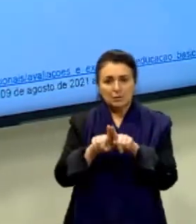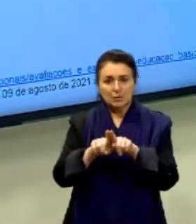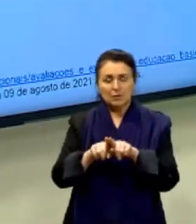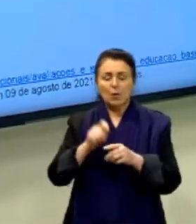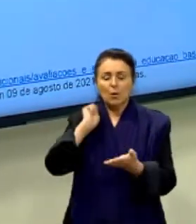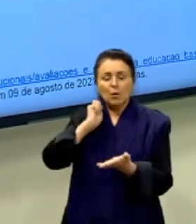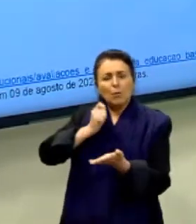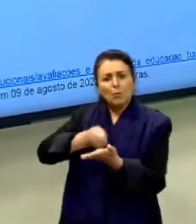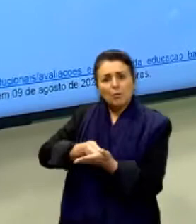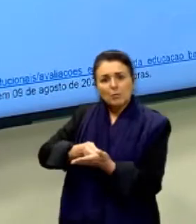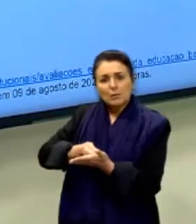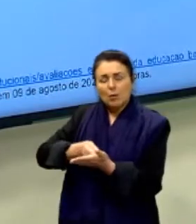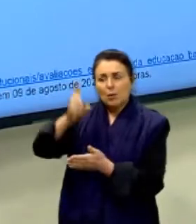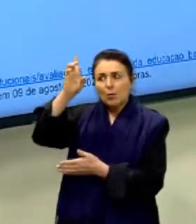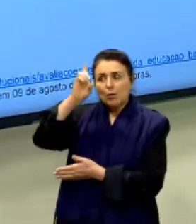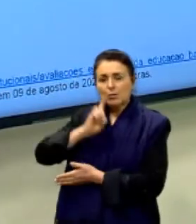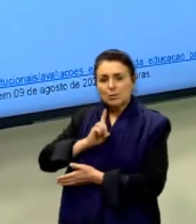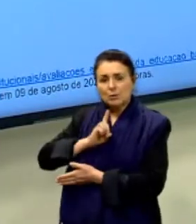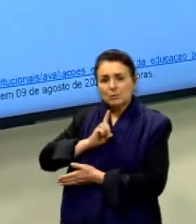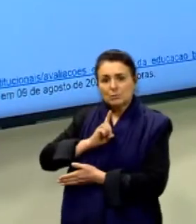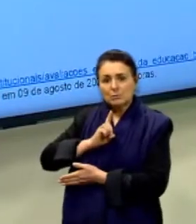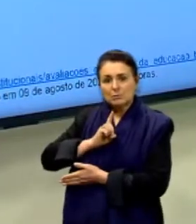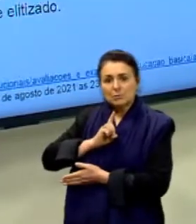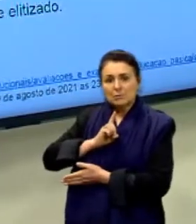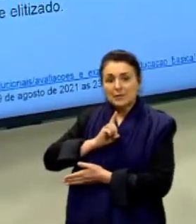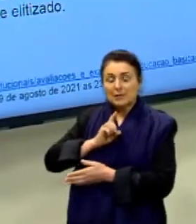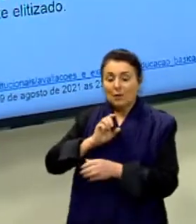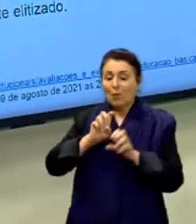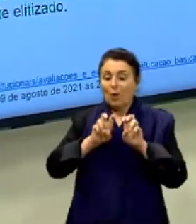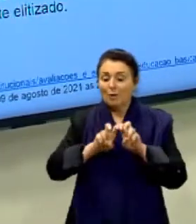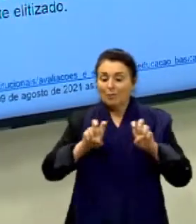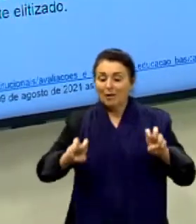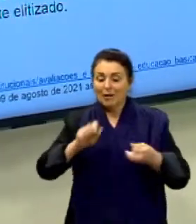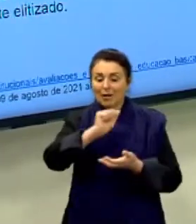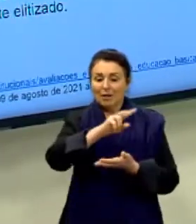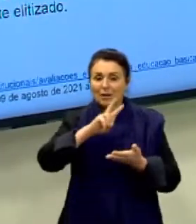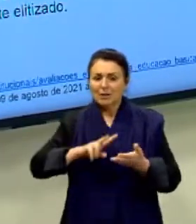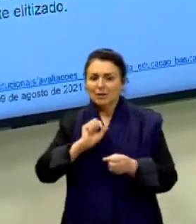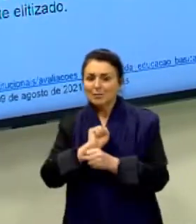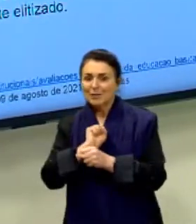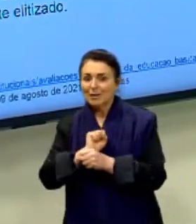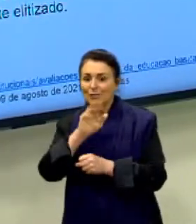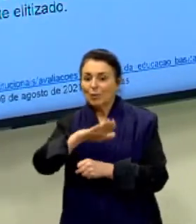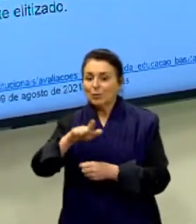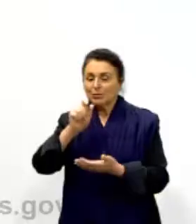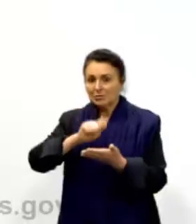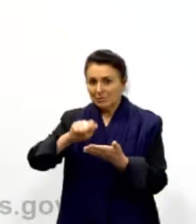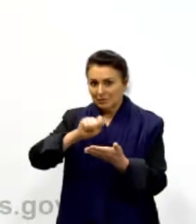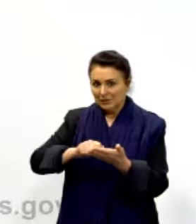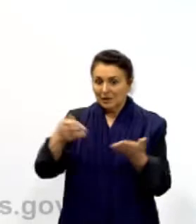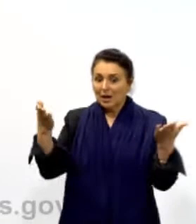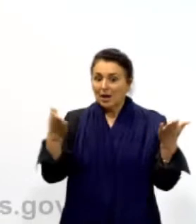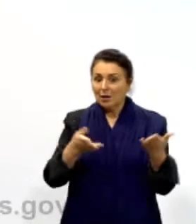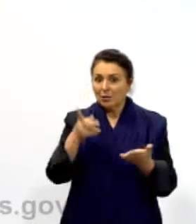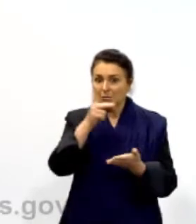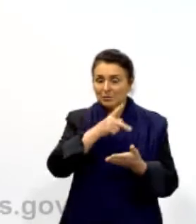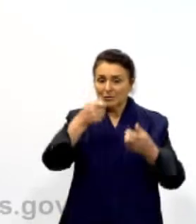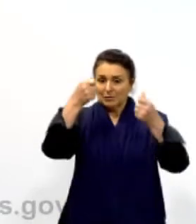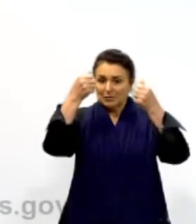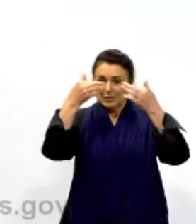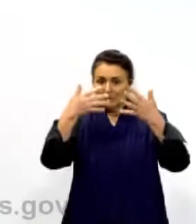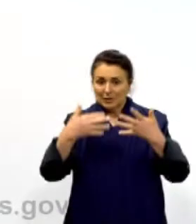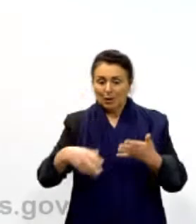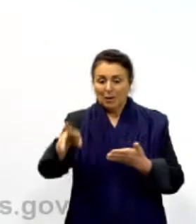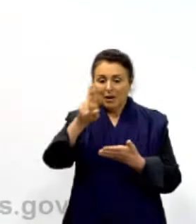obrigação, um direito. é isso que a banca esperava. Olha só, gente, agora nós vamos ver, meus queridões, uma